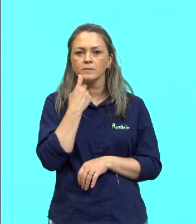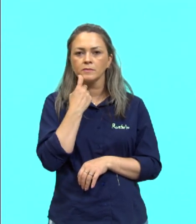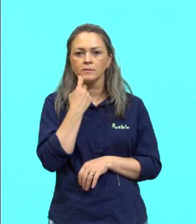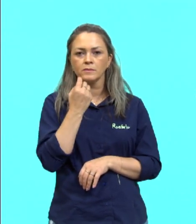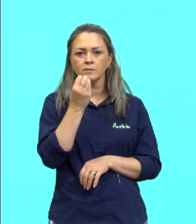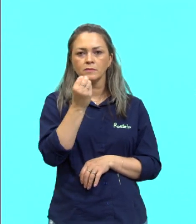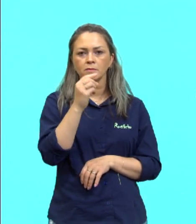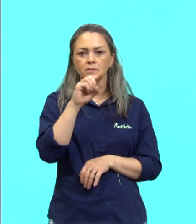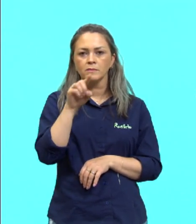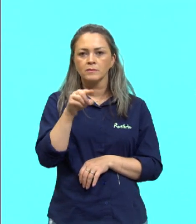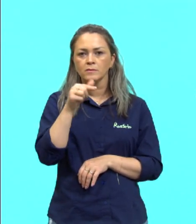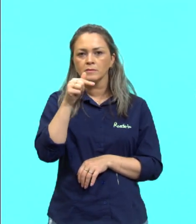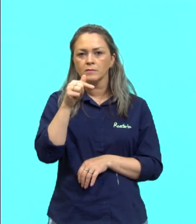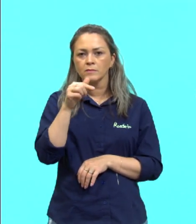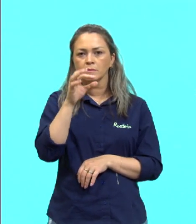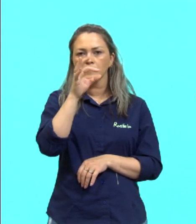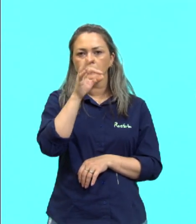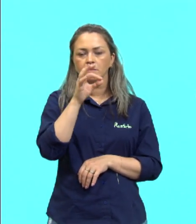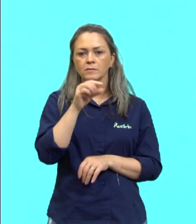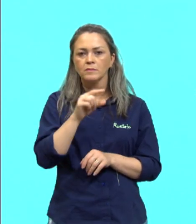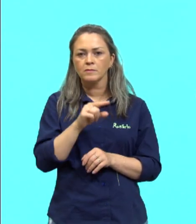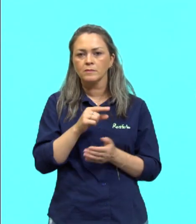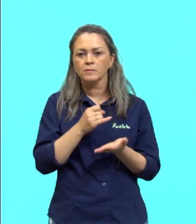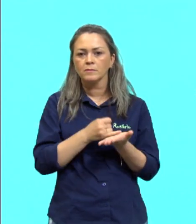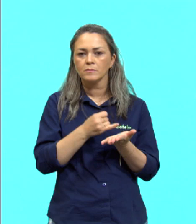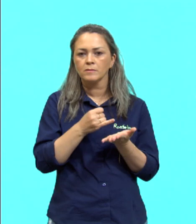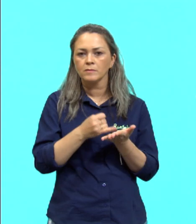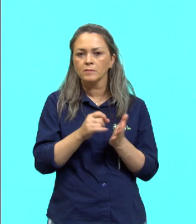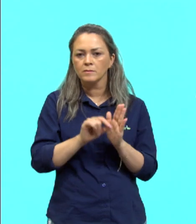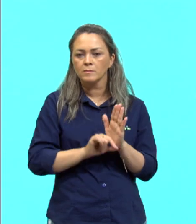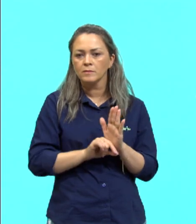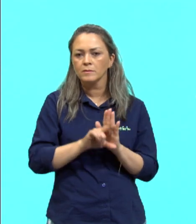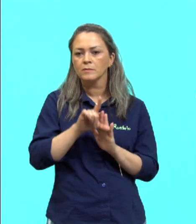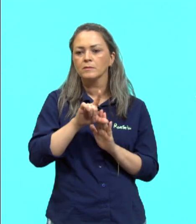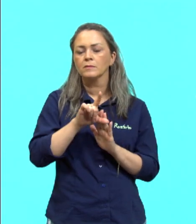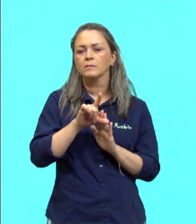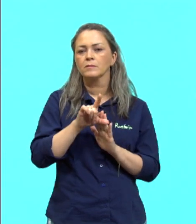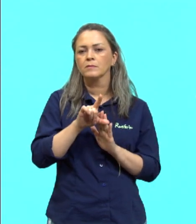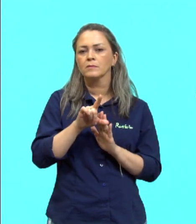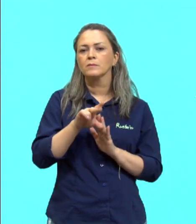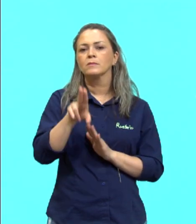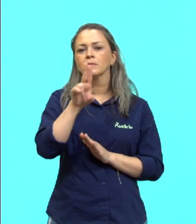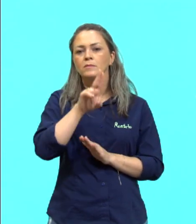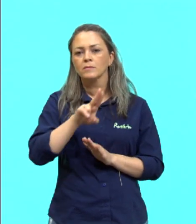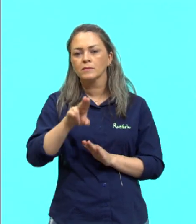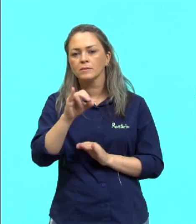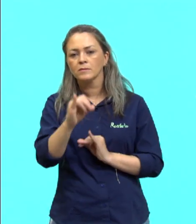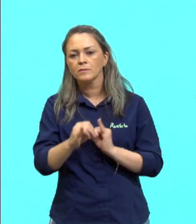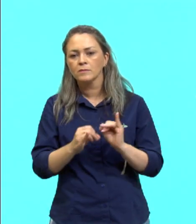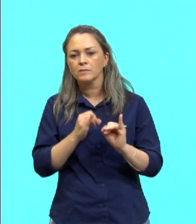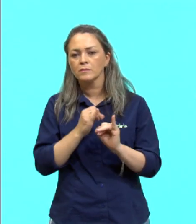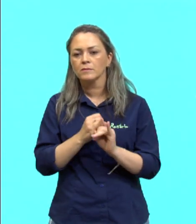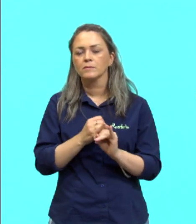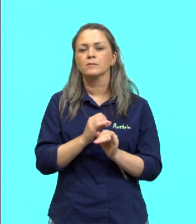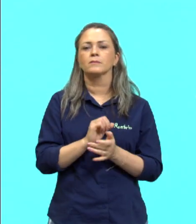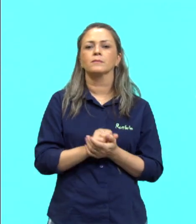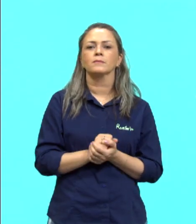0,7, que é a minha taxa de aumento de acesso para o sábado.